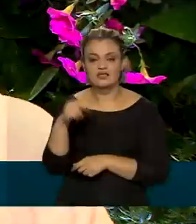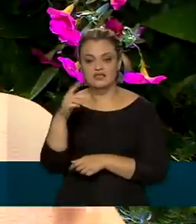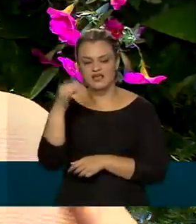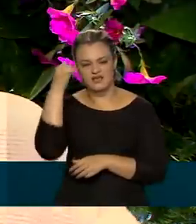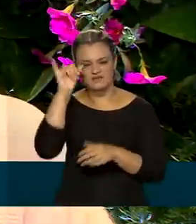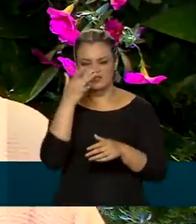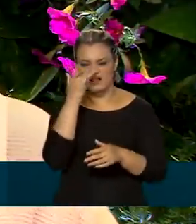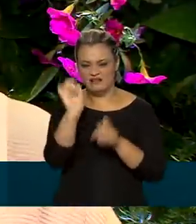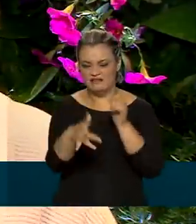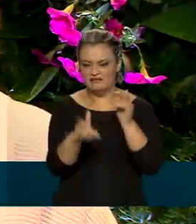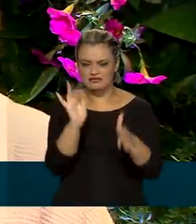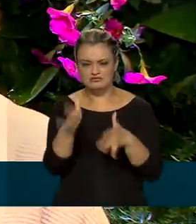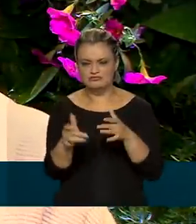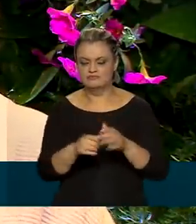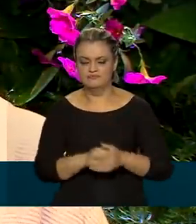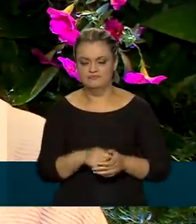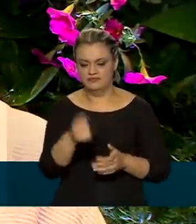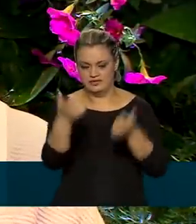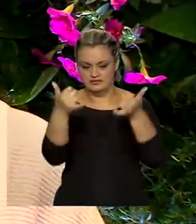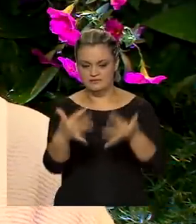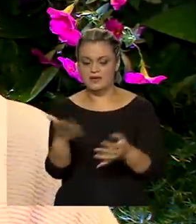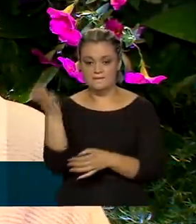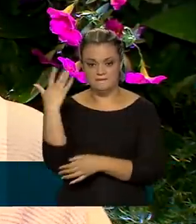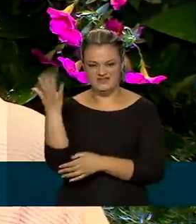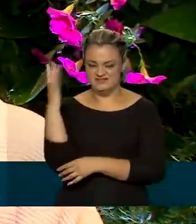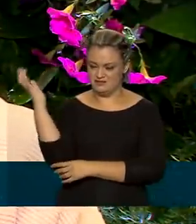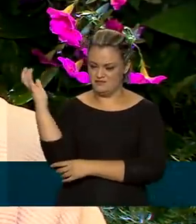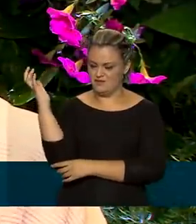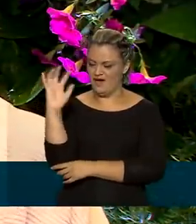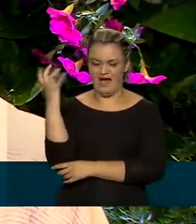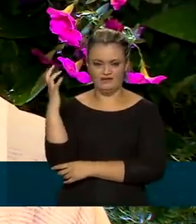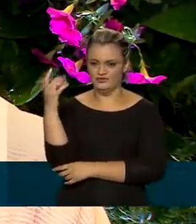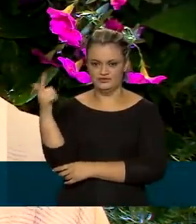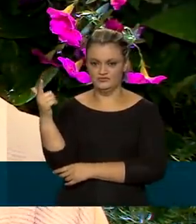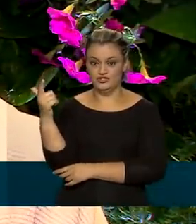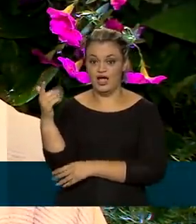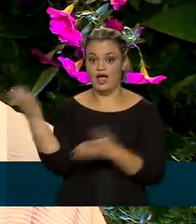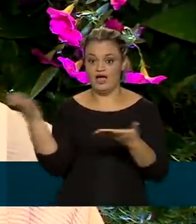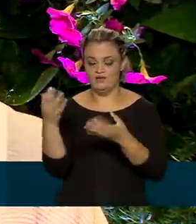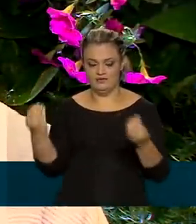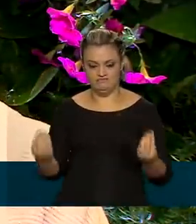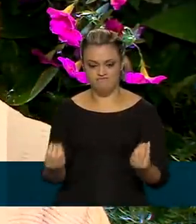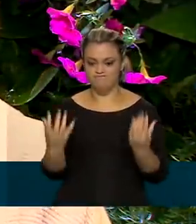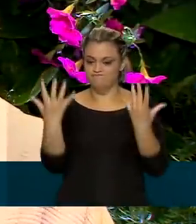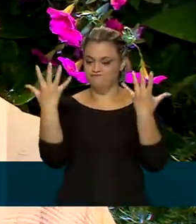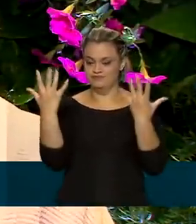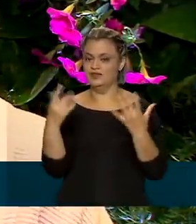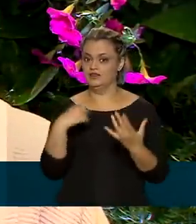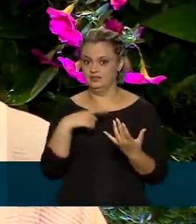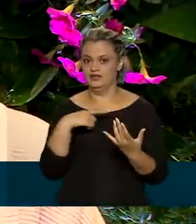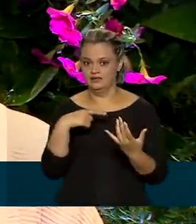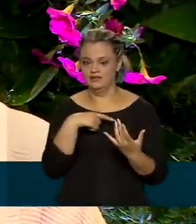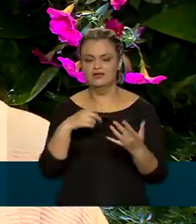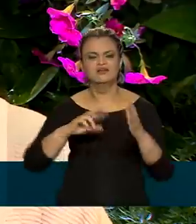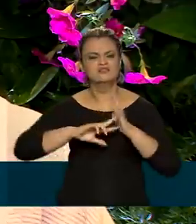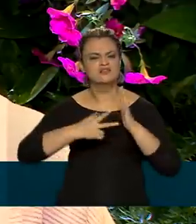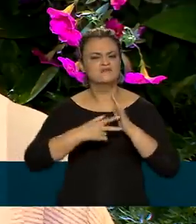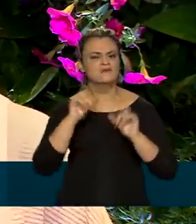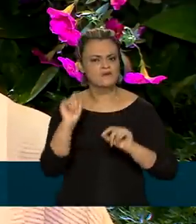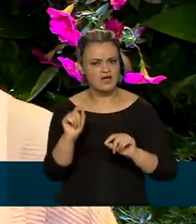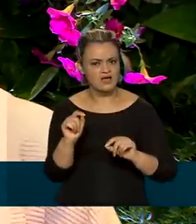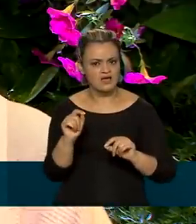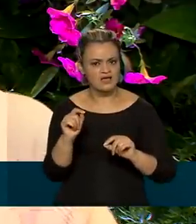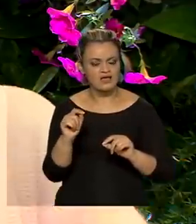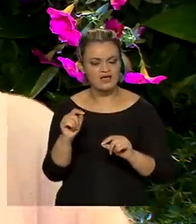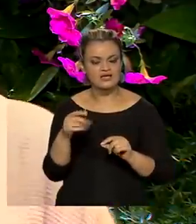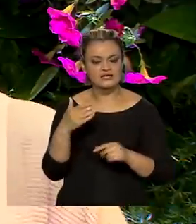Brasil. Há um tempo atrás essa área desmatada não tinha vegetação e agora ela tem uma vegetação em crescimento. Isso significa que